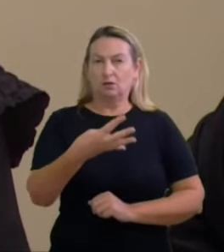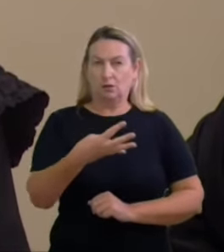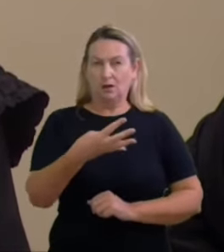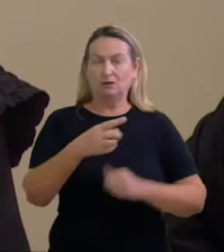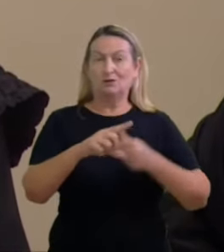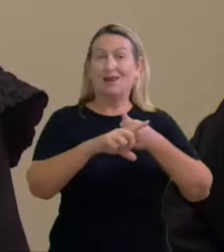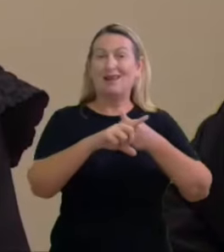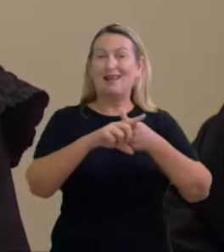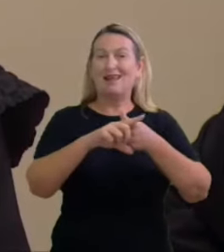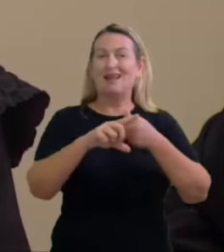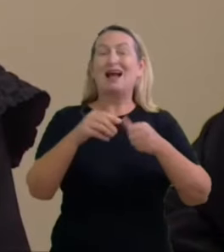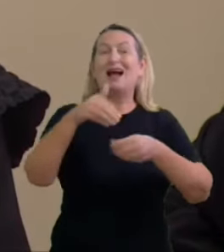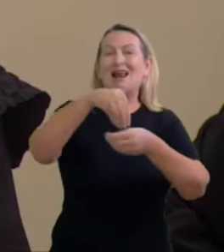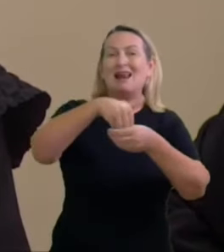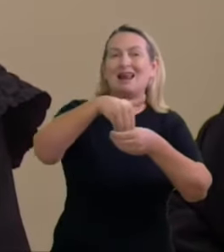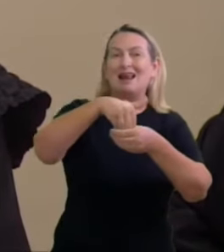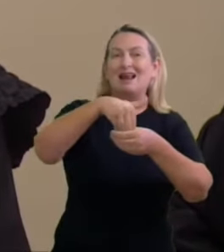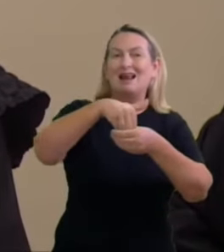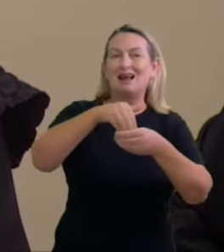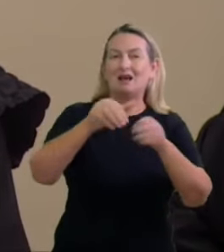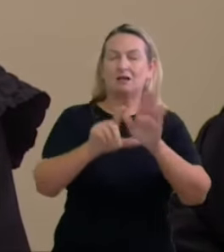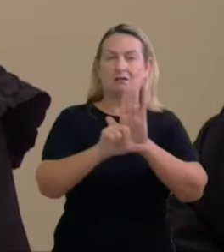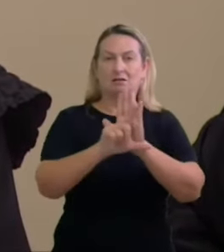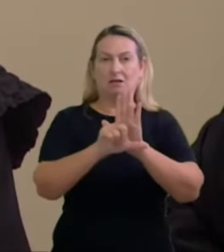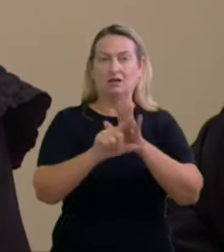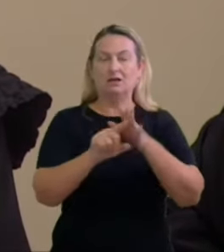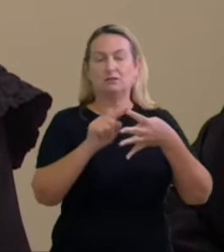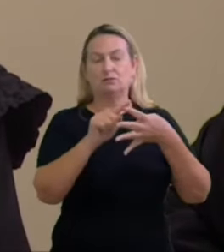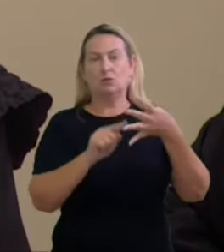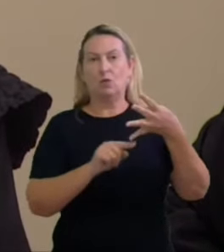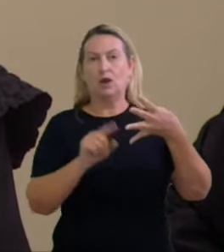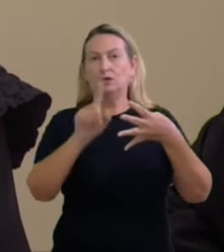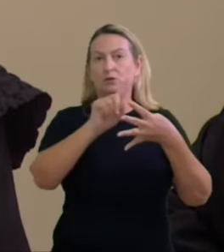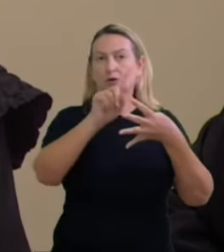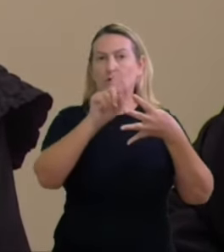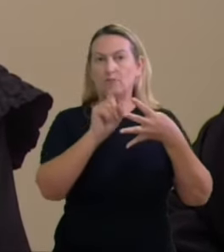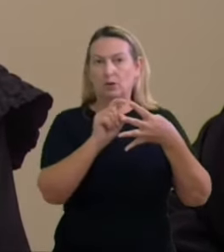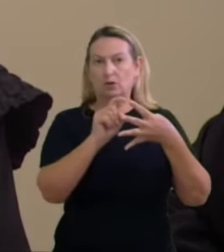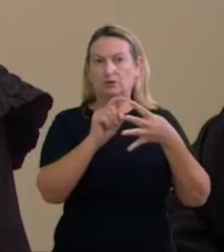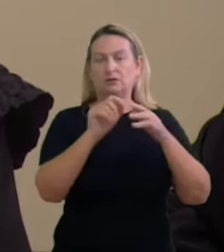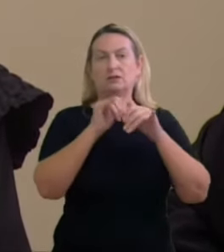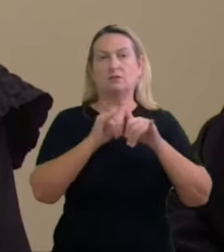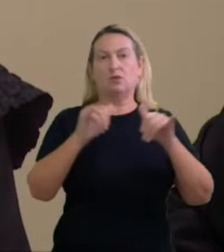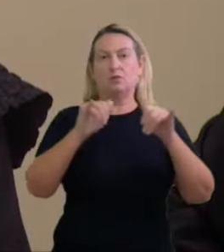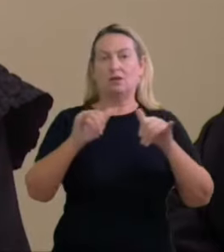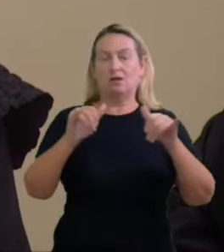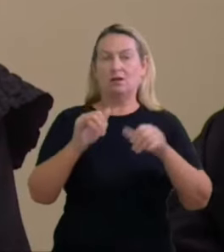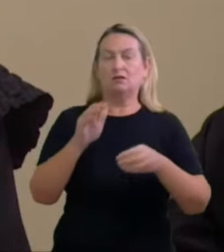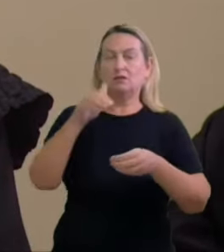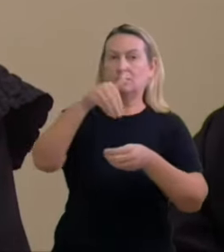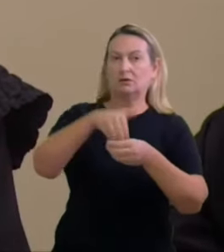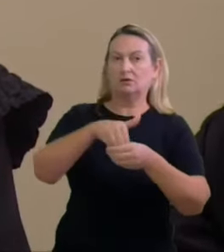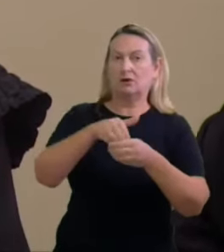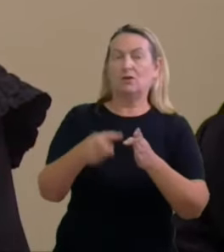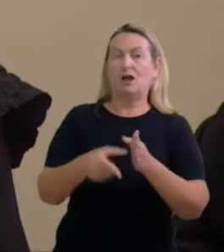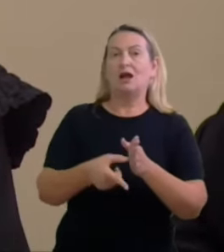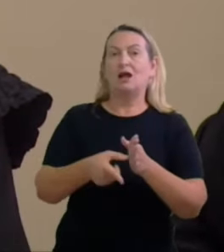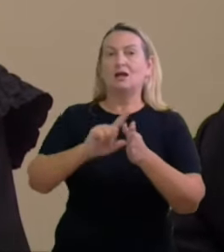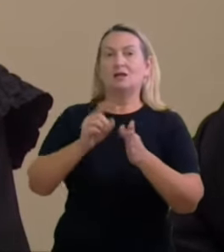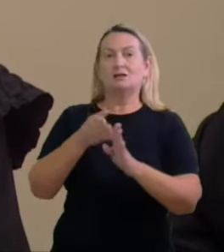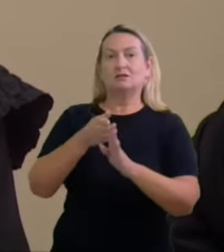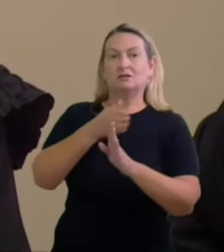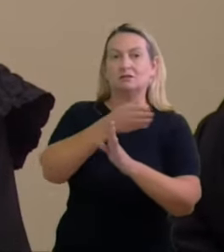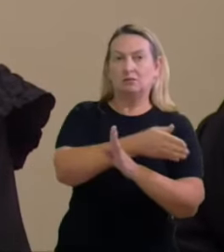eleições fixou quatro hipóteses de excludentes de propaganda eleitoral antecipada e na sequência sucessivas alterações